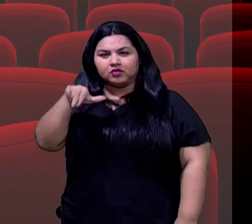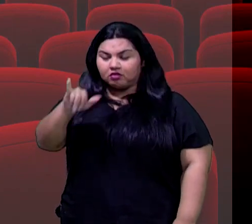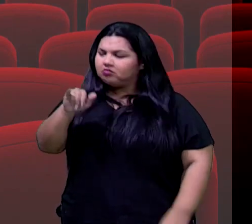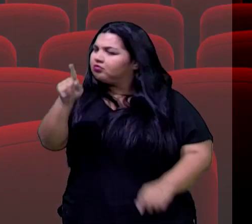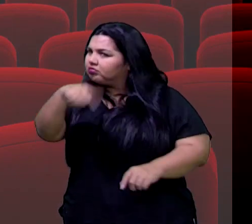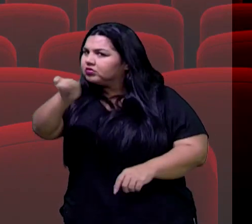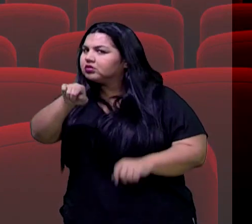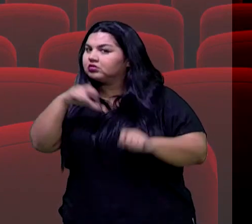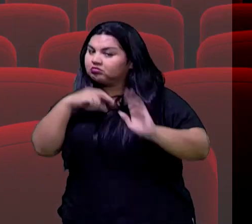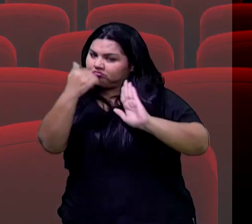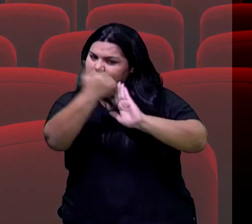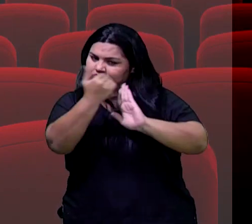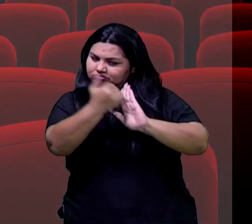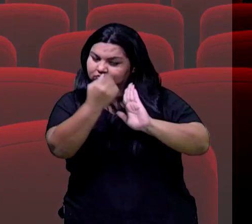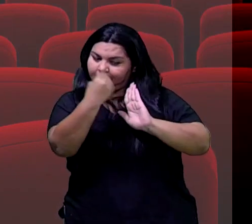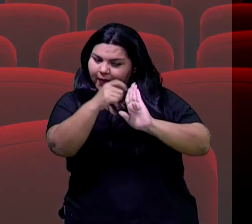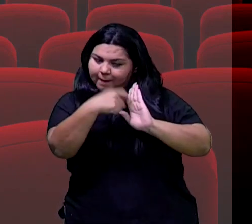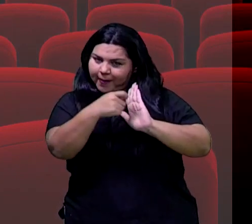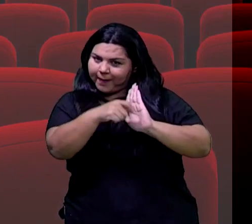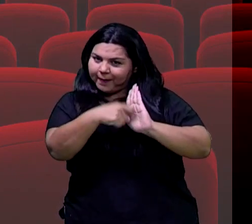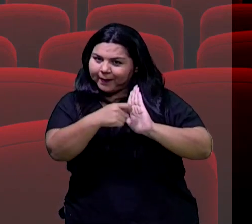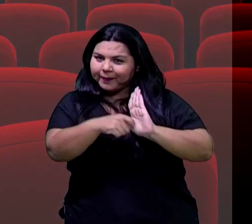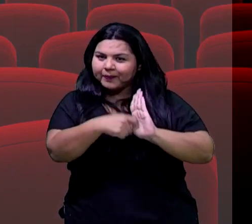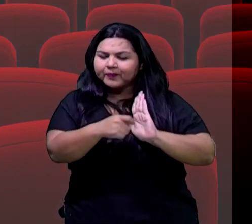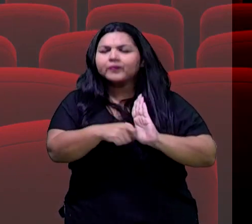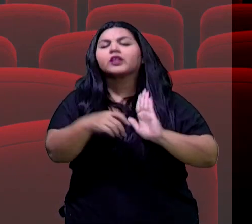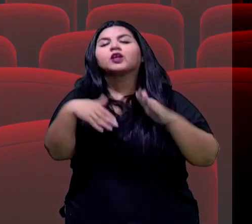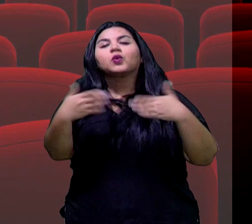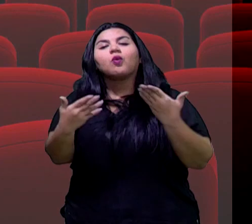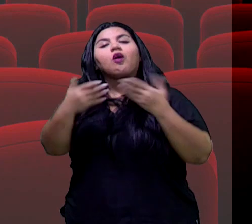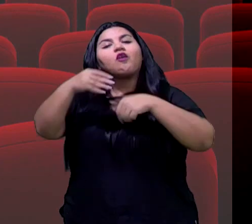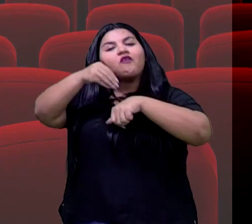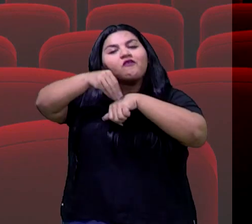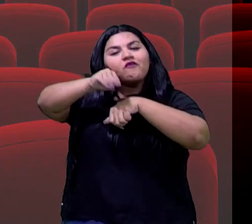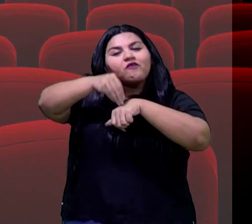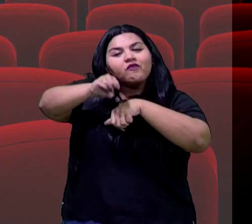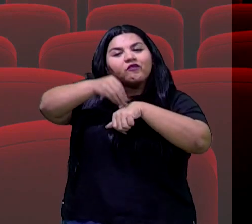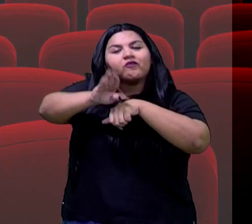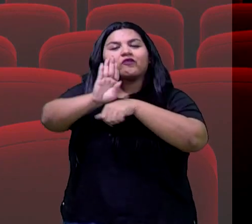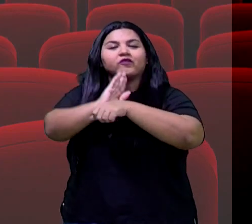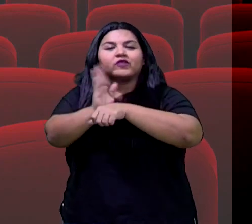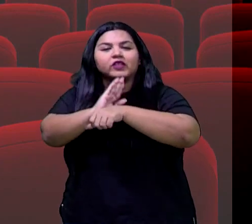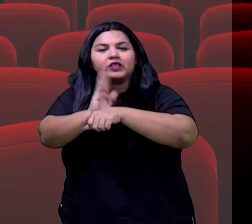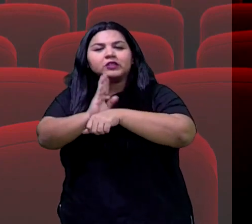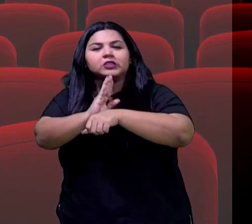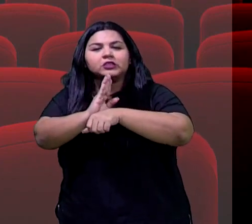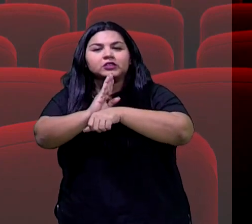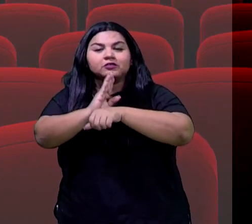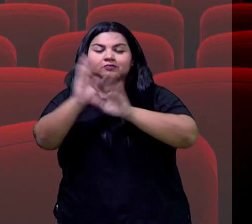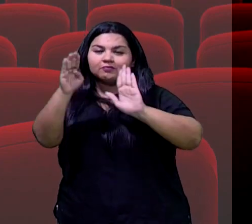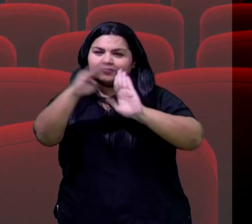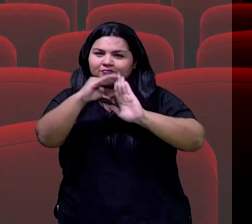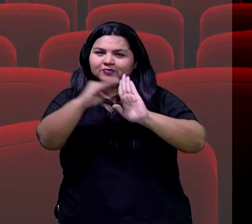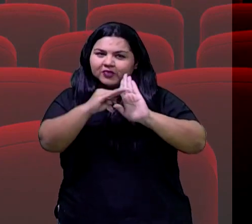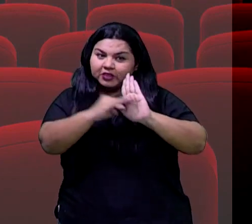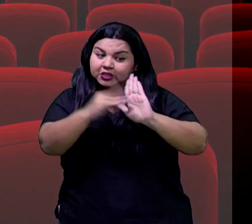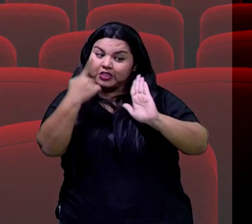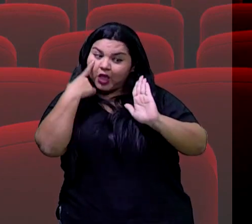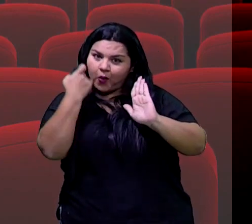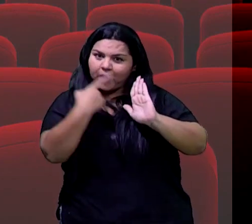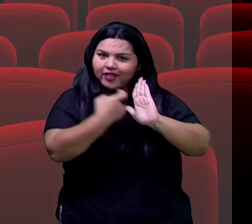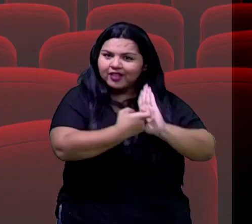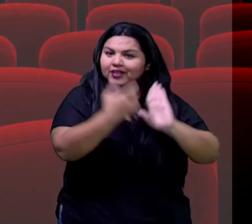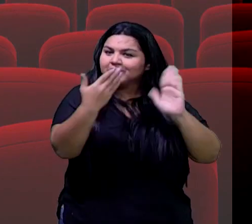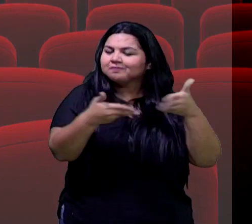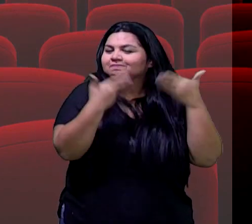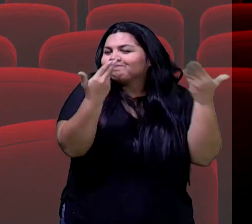anotando aí no chat qual desses filmes que a gente indicou para vocês que com certeza entraram aí na lista de vocês, tá bom?